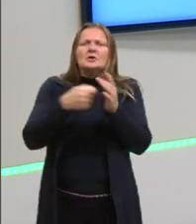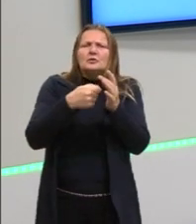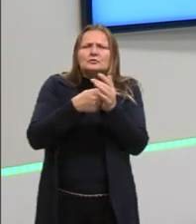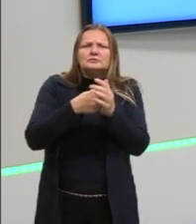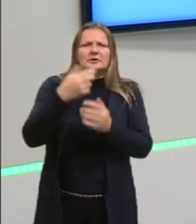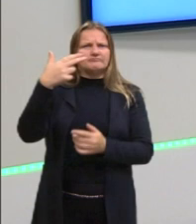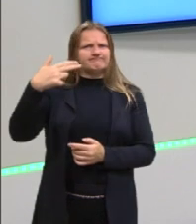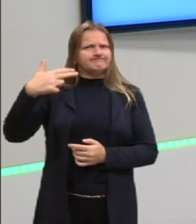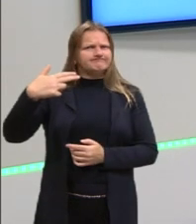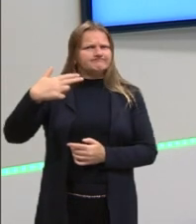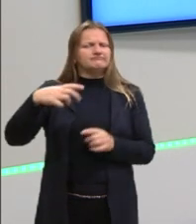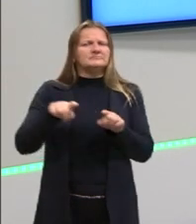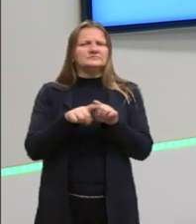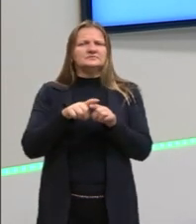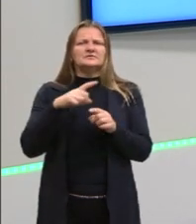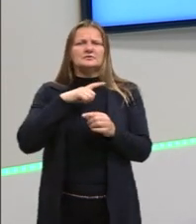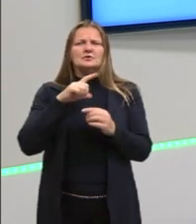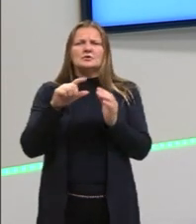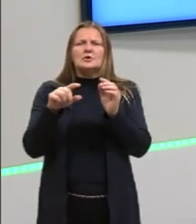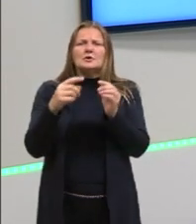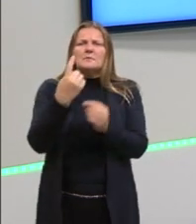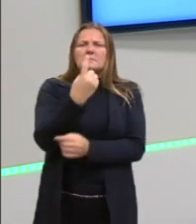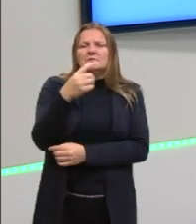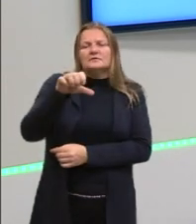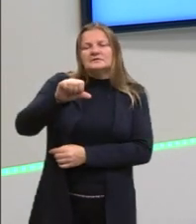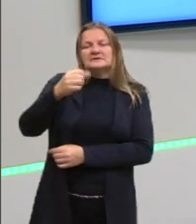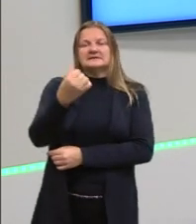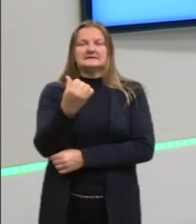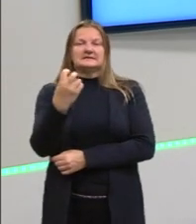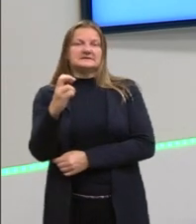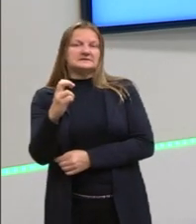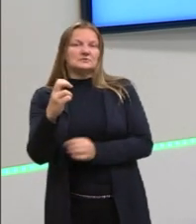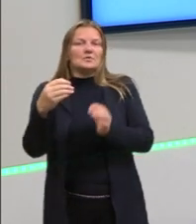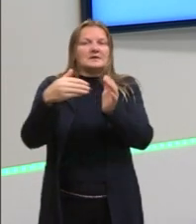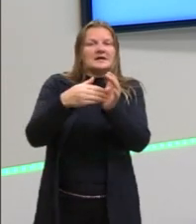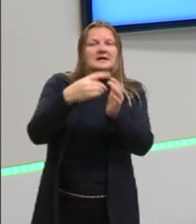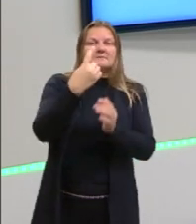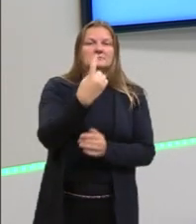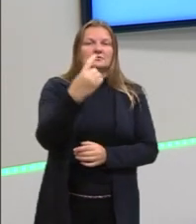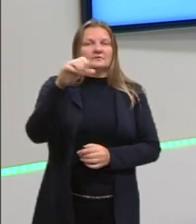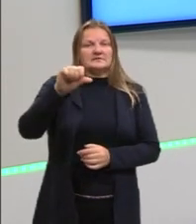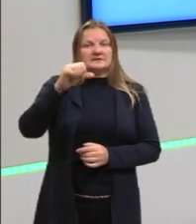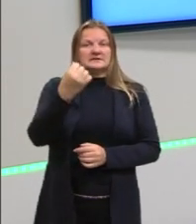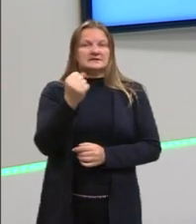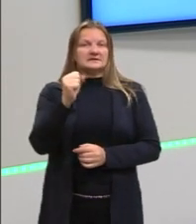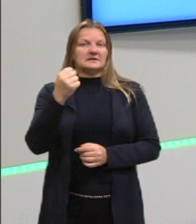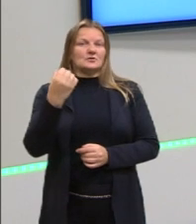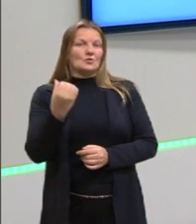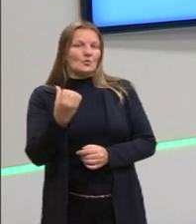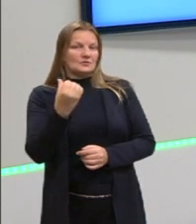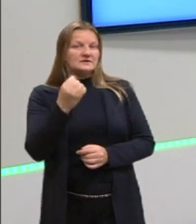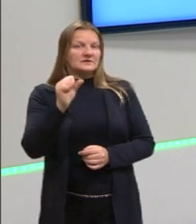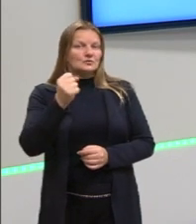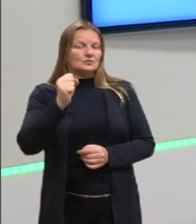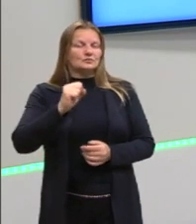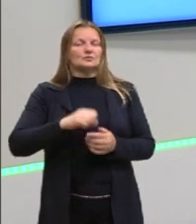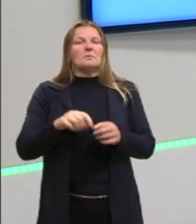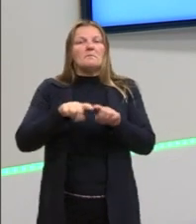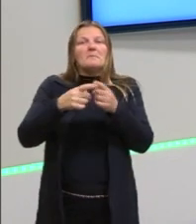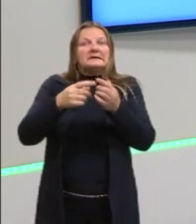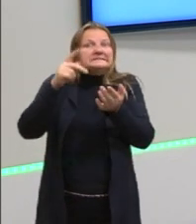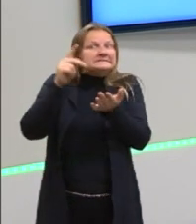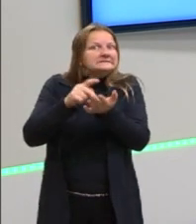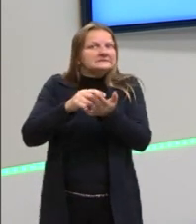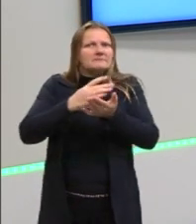ela existiu um pouquinho entre 65 e 68, mas ela realmente vai começar a existir de